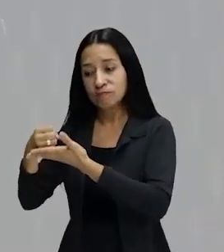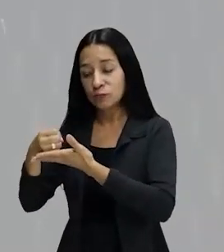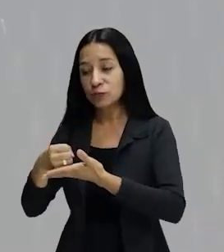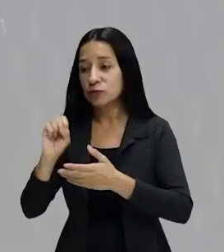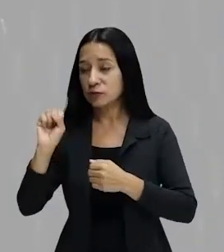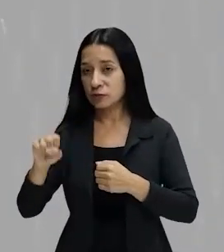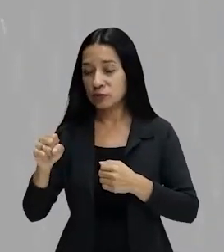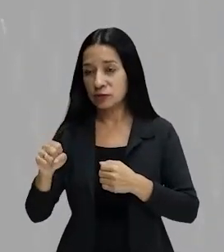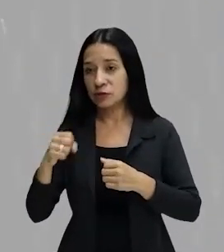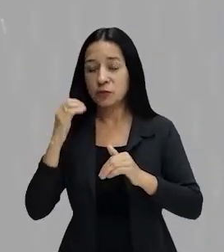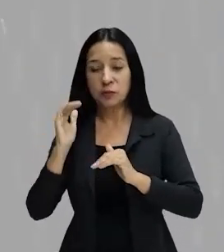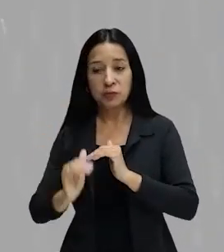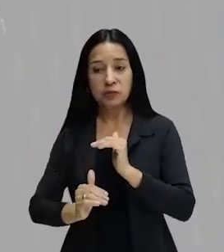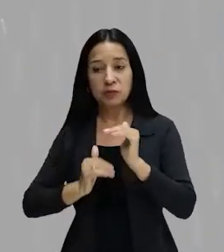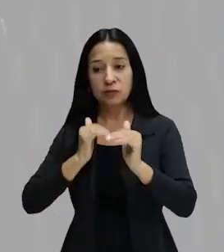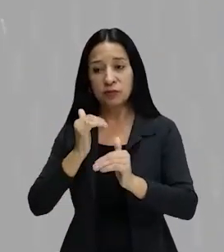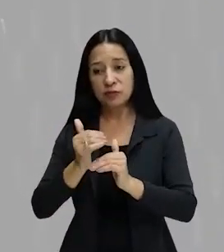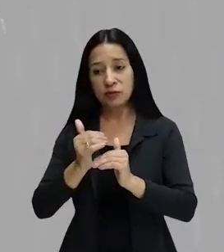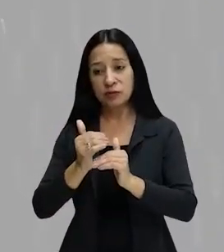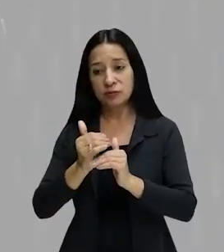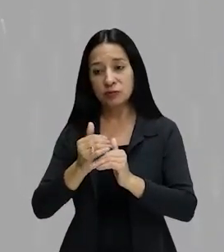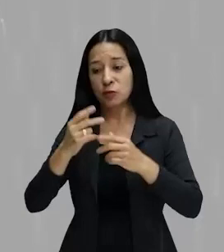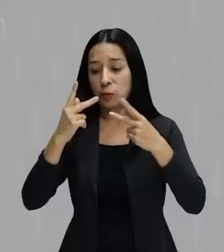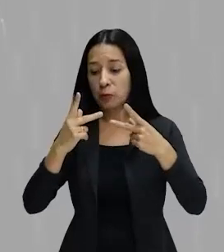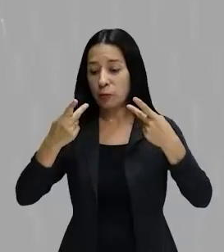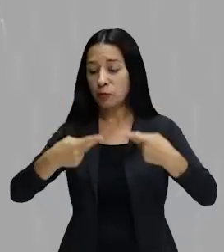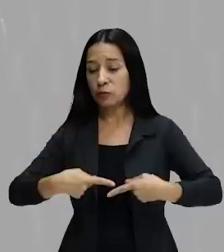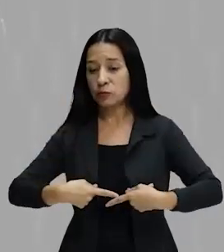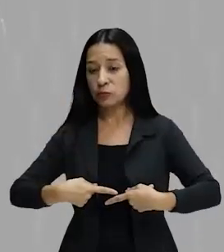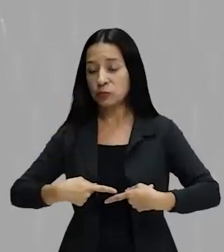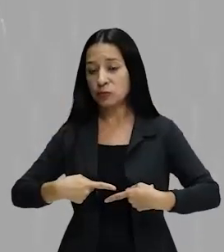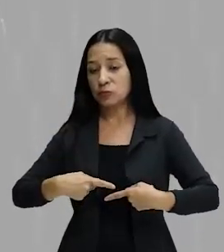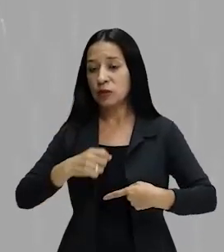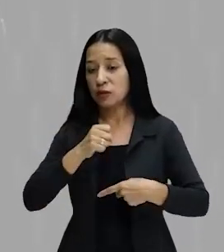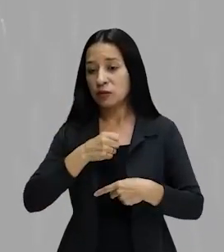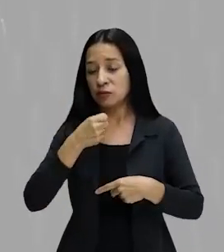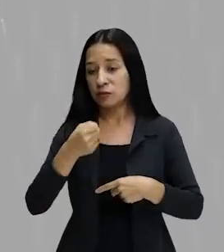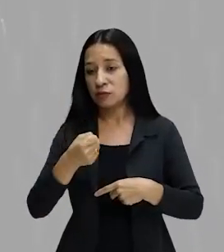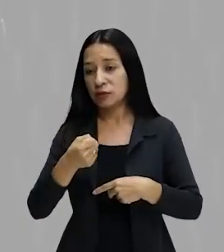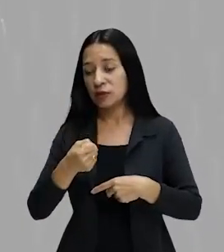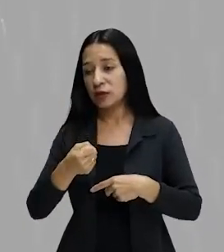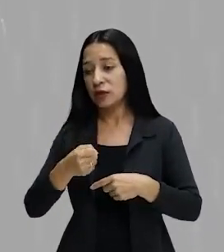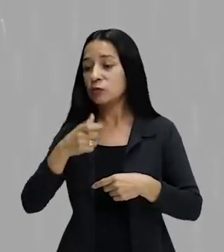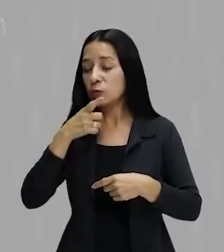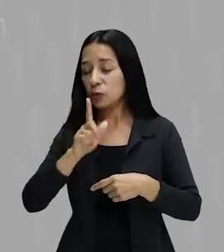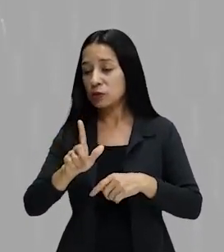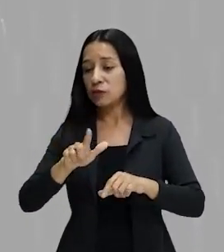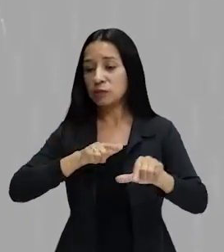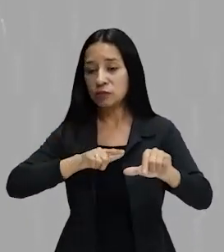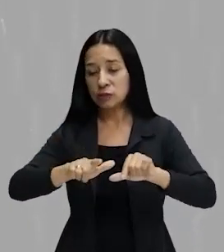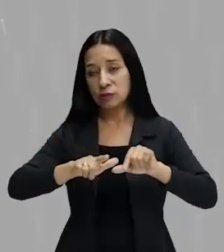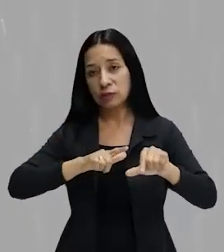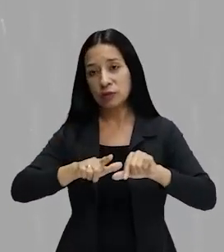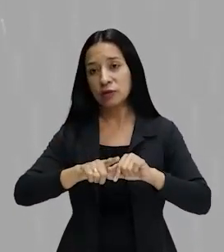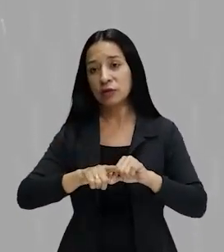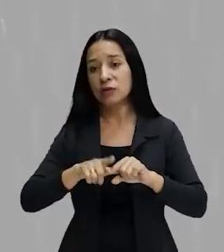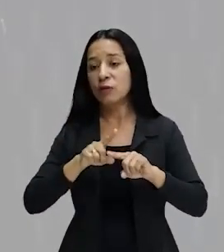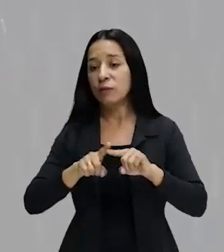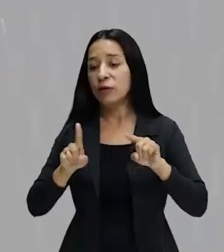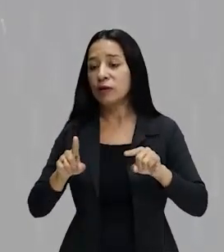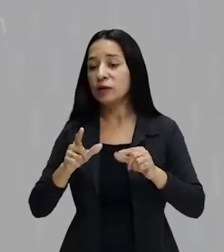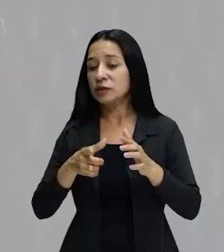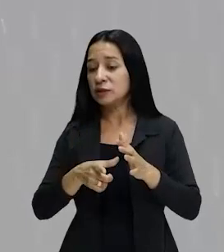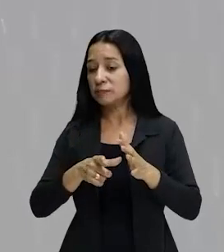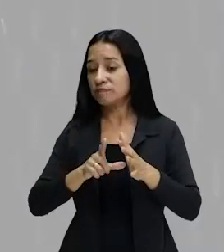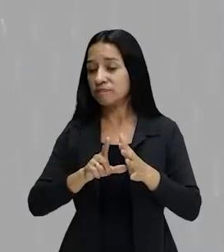no nosso desenvolvimento, na nossa postura, na nossa oratória, na hora de arrumar um emprego. Mas antes disso acontecer na vida de você,